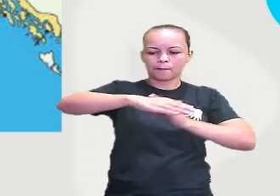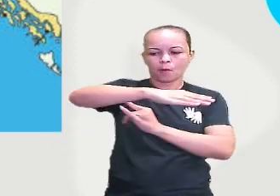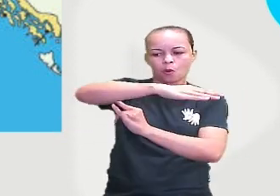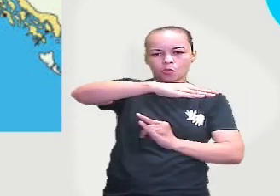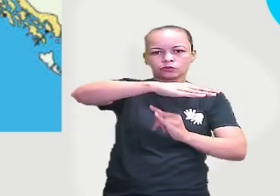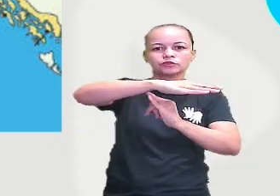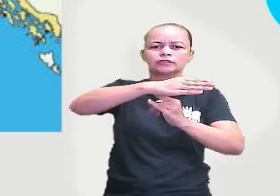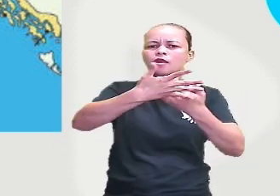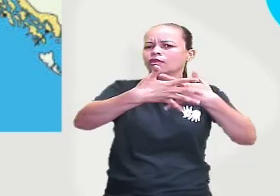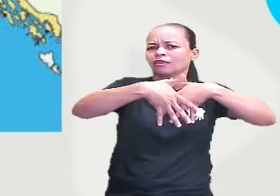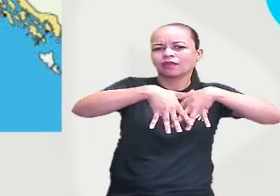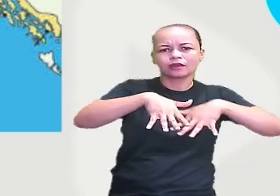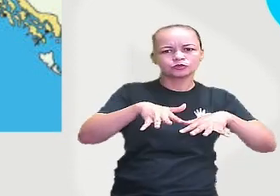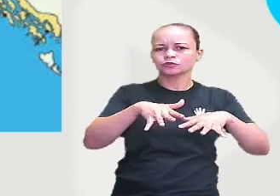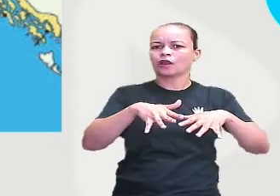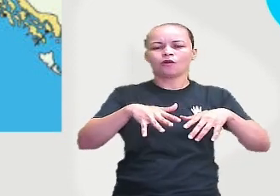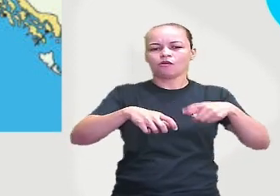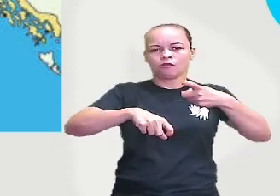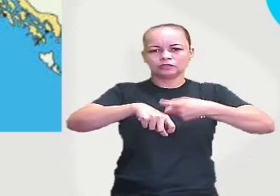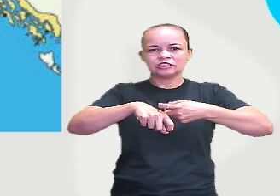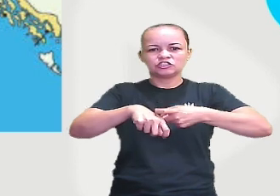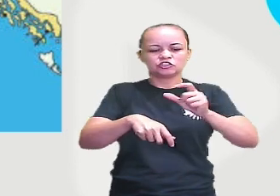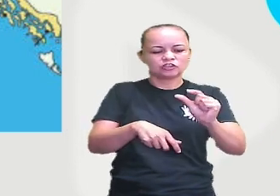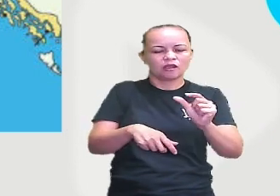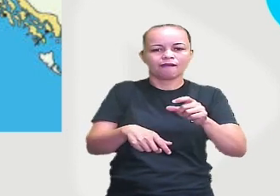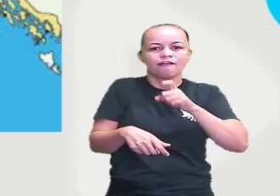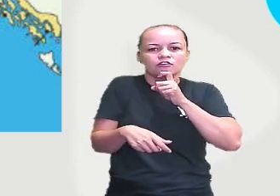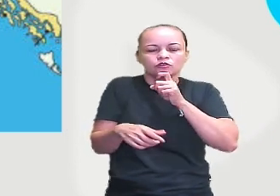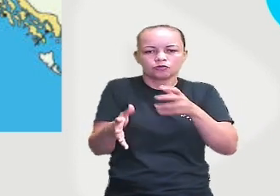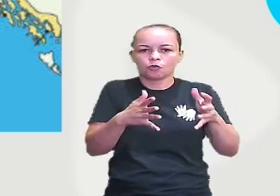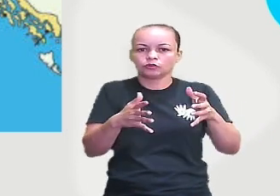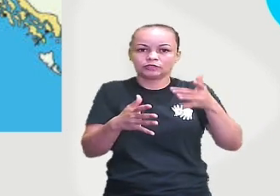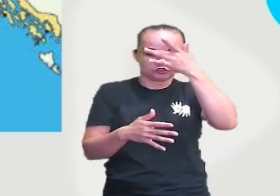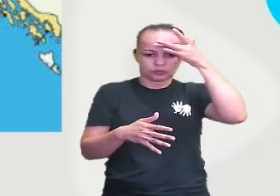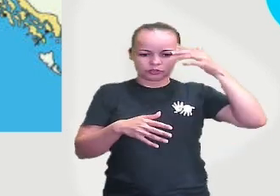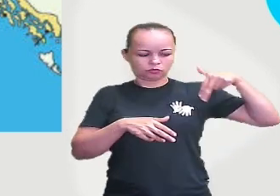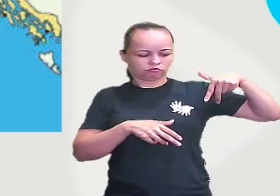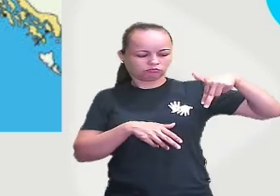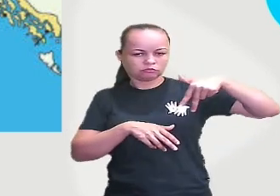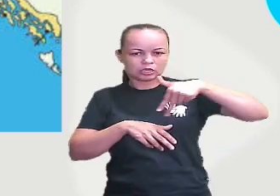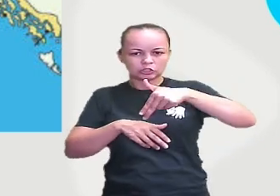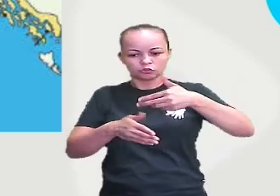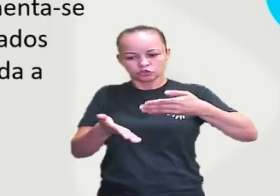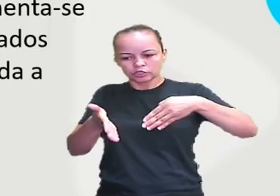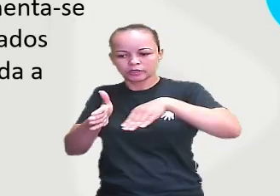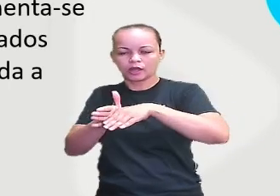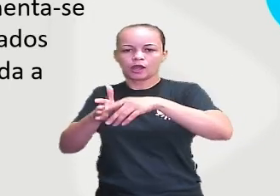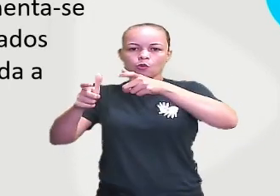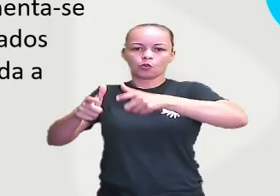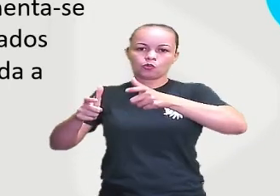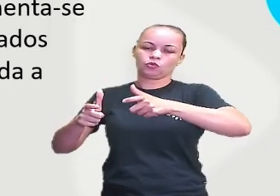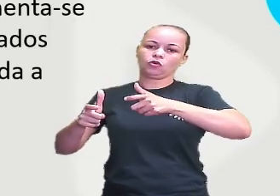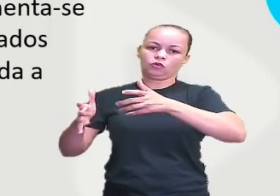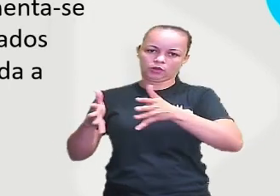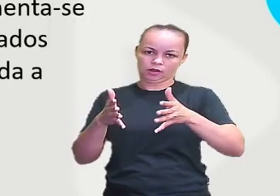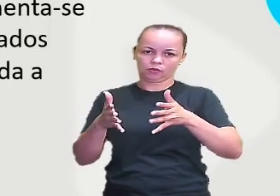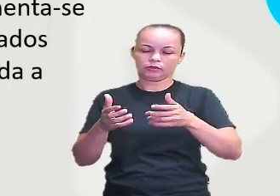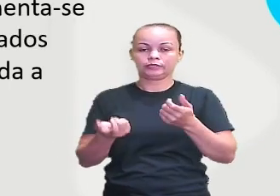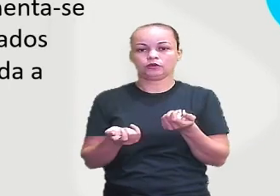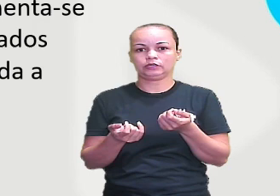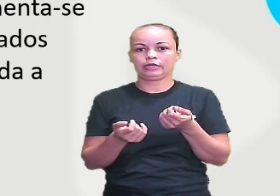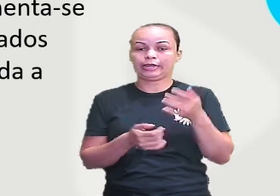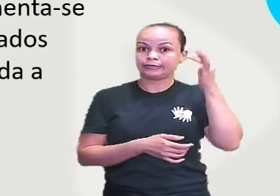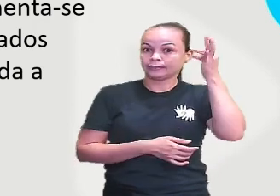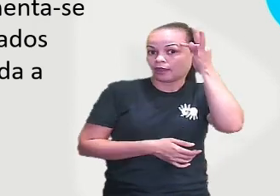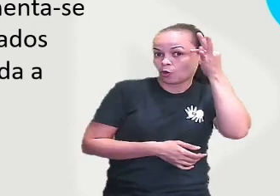onde esses seres humanos, eles atravessaram, chegando até o continente americano. Sendo que isso é uma das teorias, tá? Isso não quer